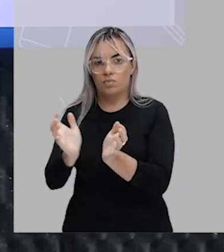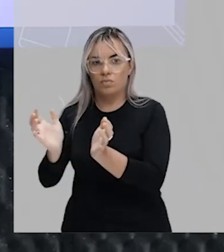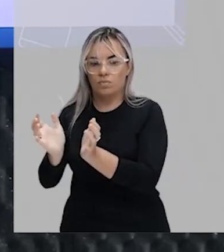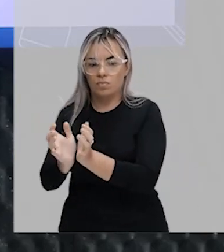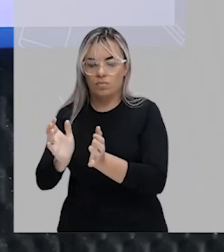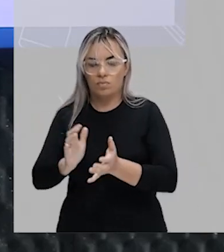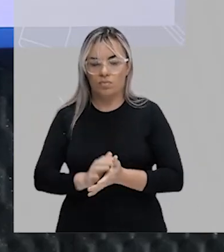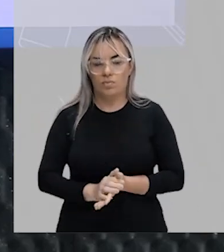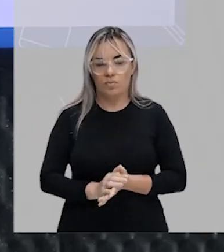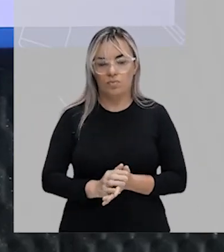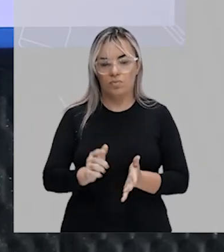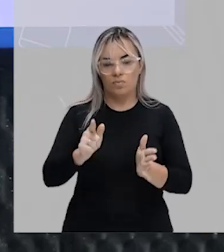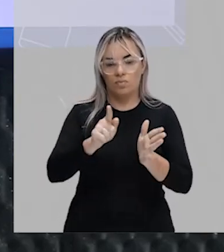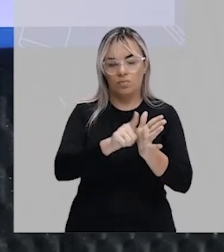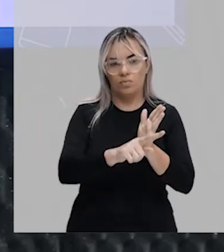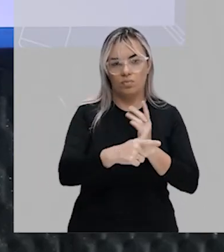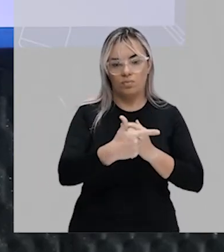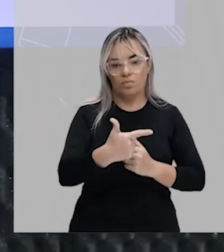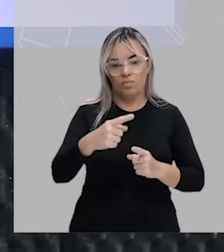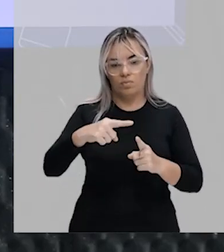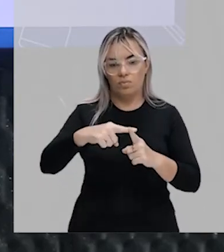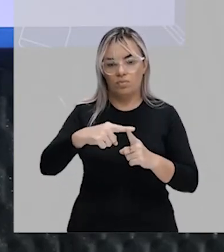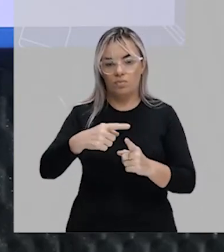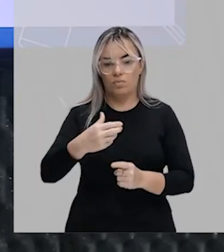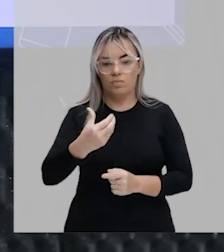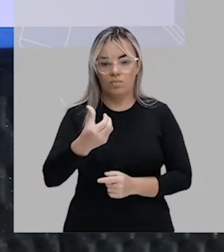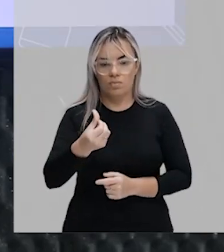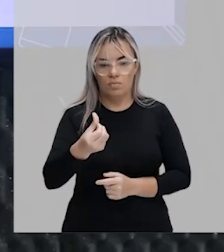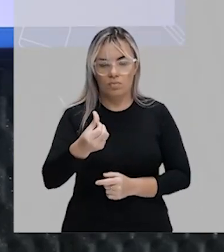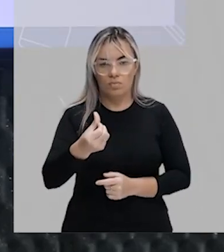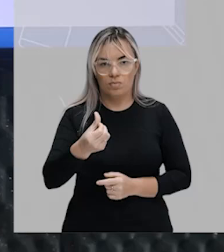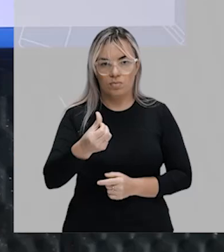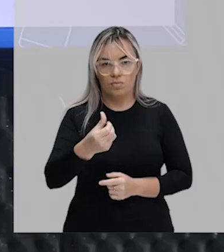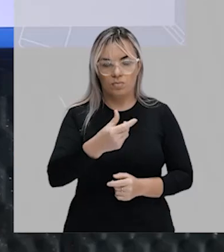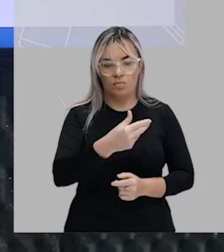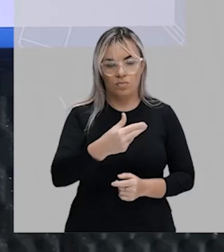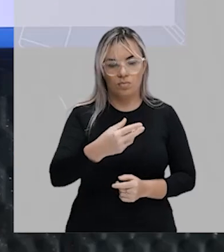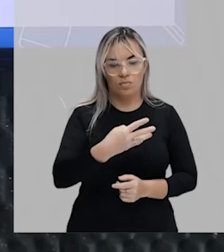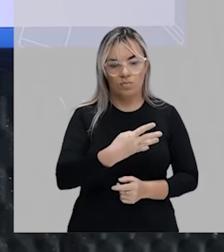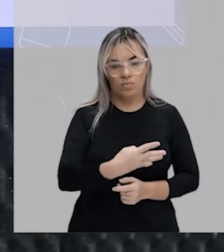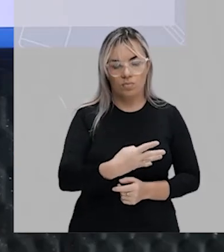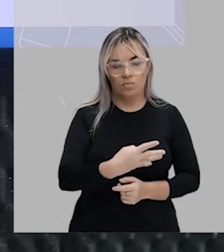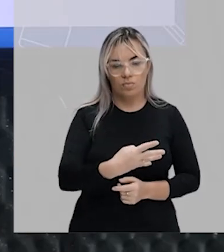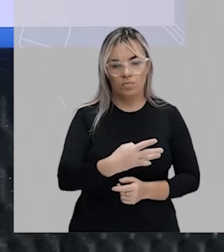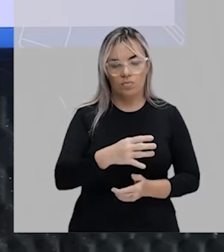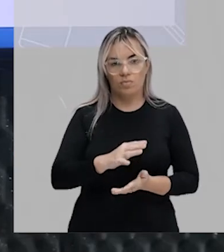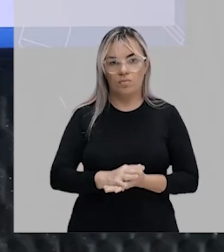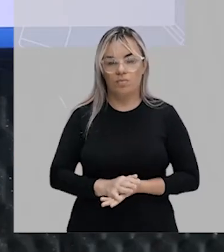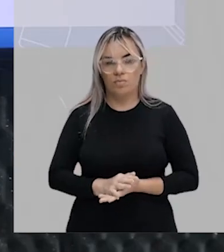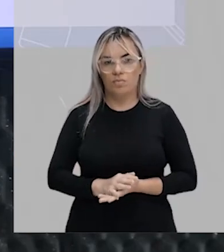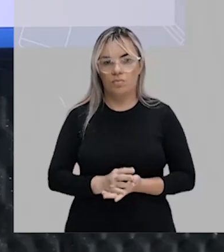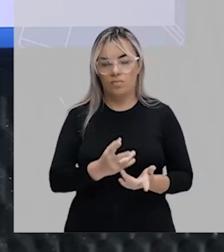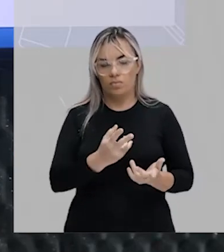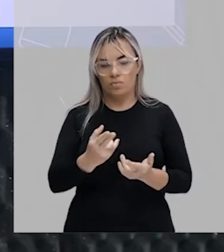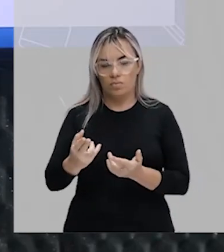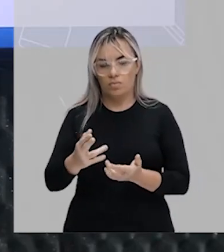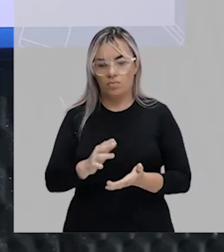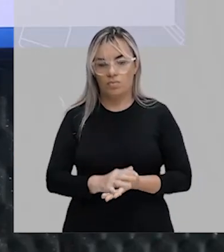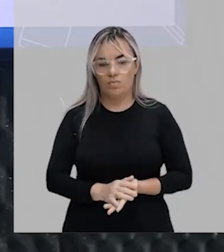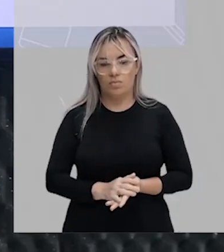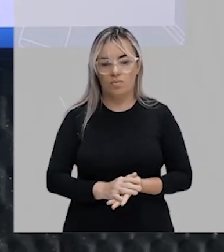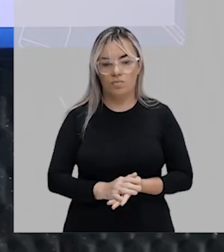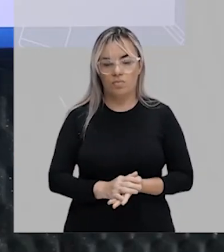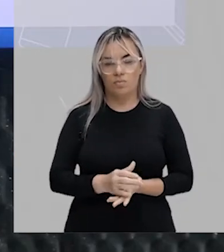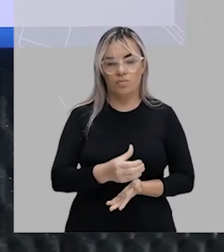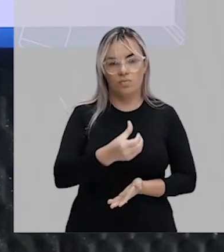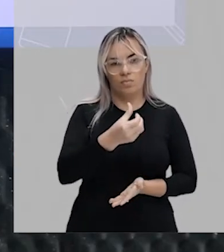menos 2 mais 6, deu 4. Lembra que menos 2 mais 6 é a mesma coisa de fazer 6